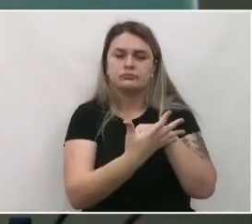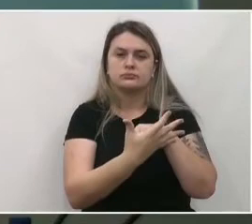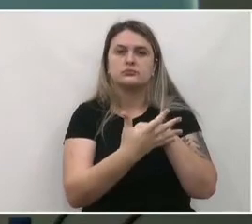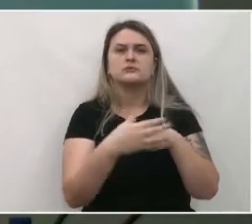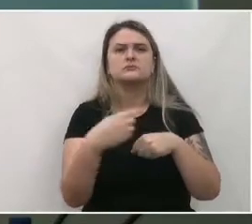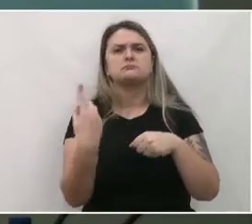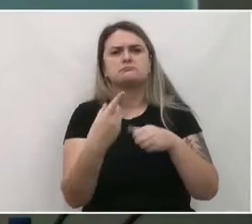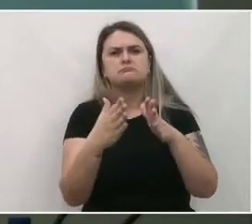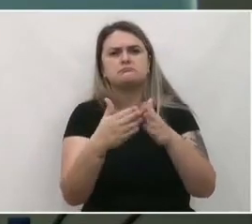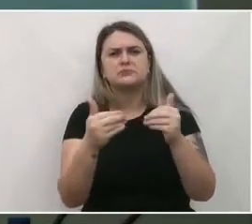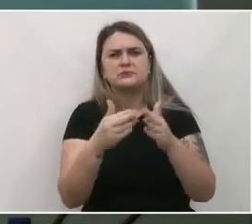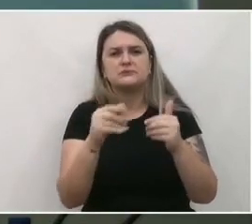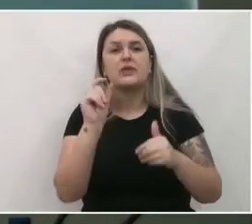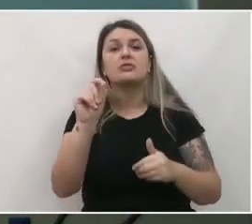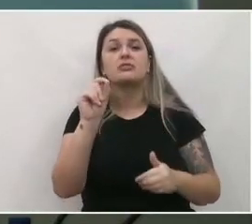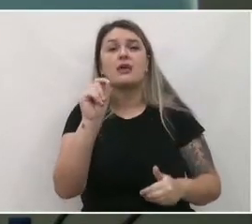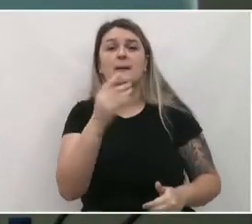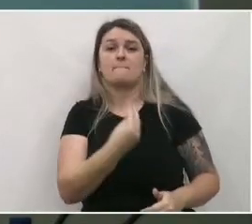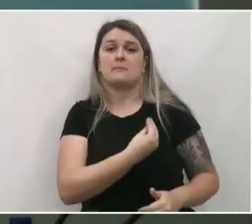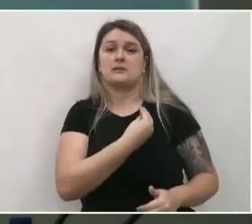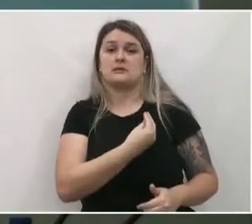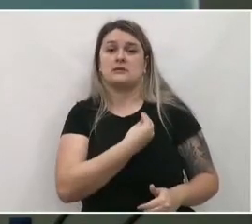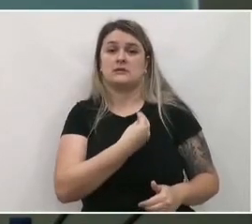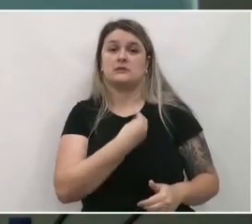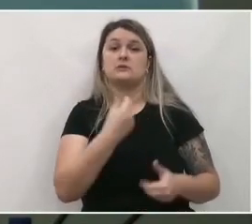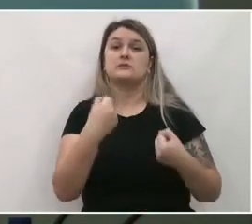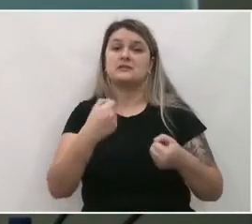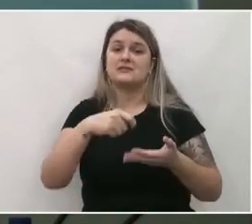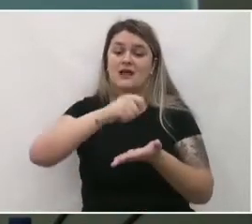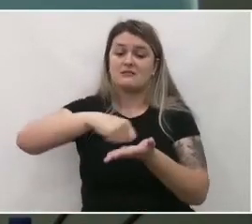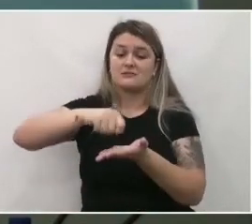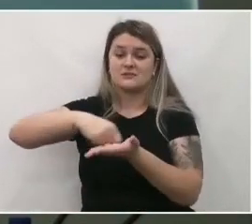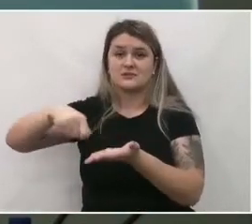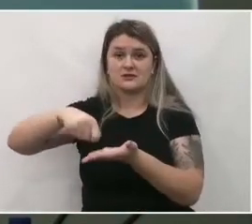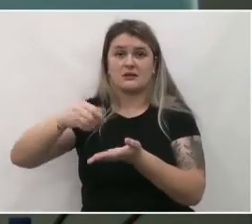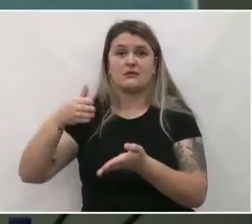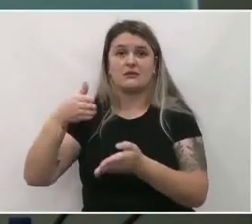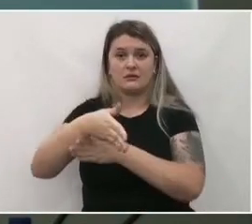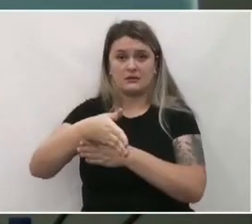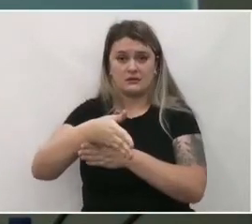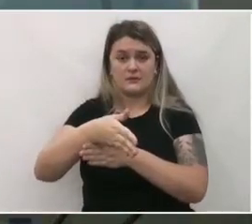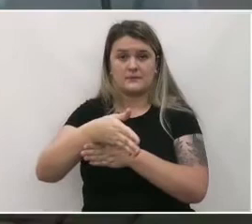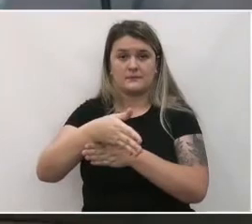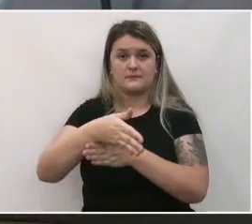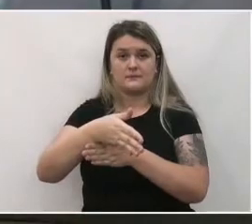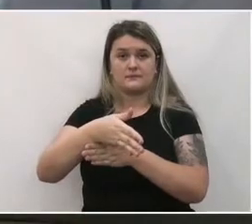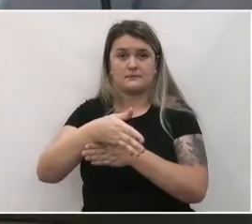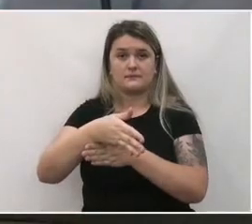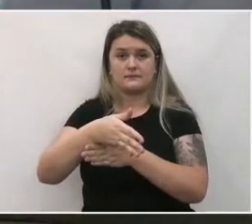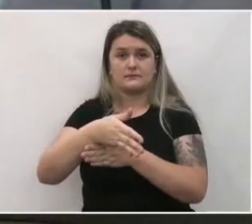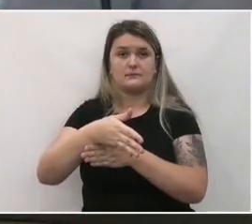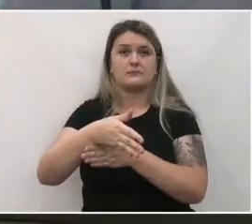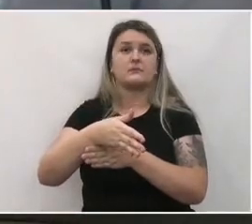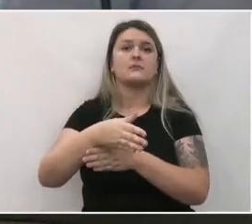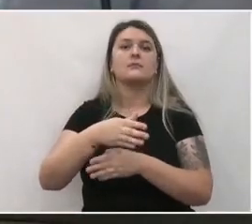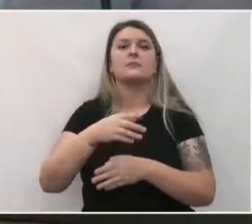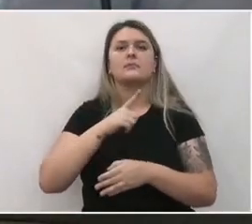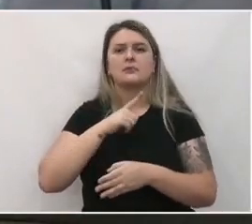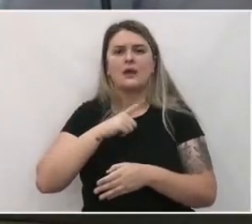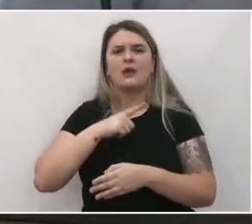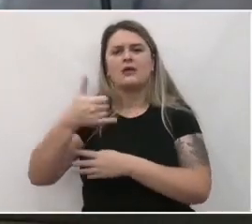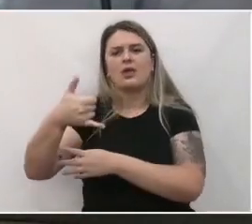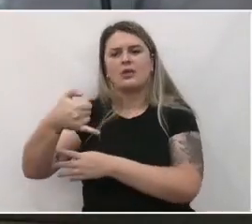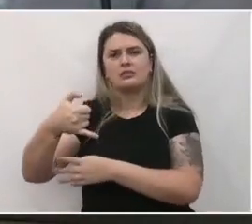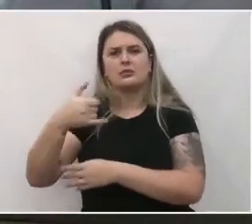a gente pede para quem esteja aqui presencialmente que tenha assinado a lista de presença na entrada, disponibilizando de caneta e